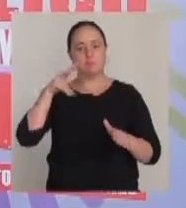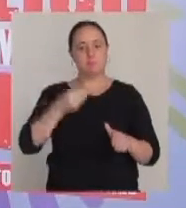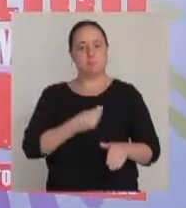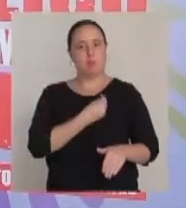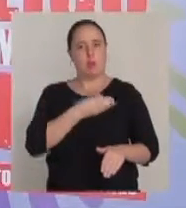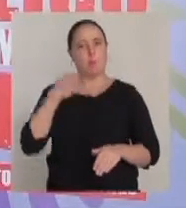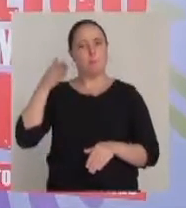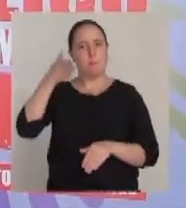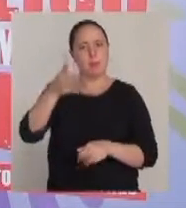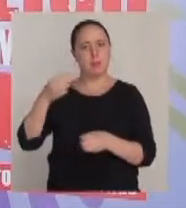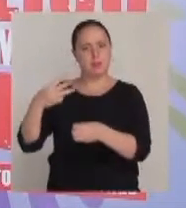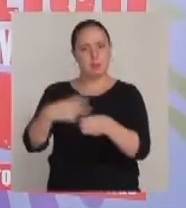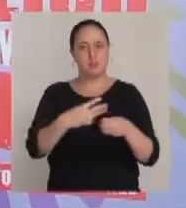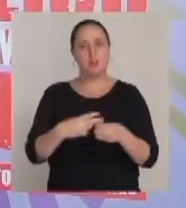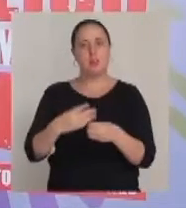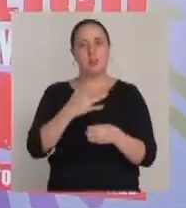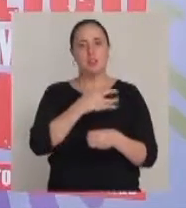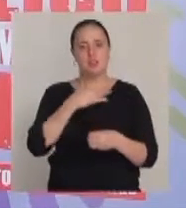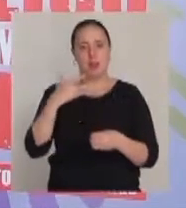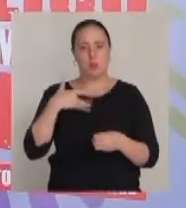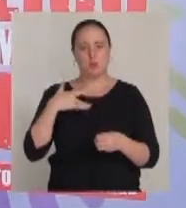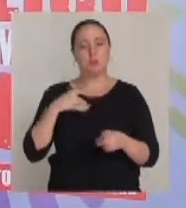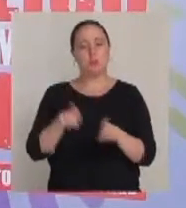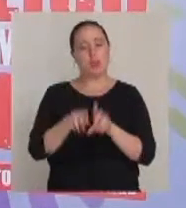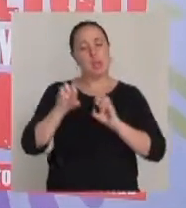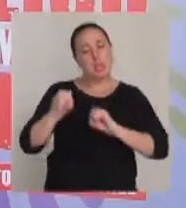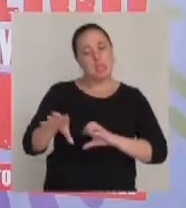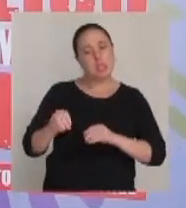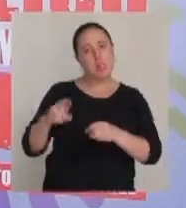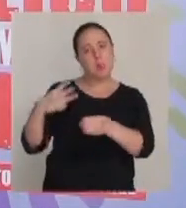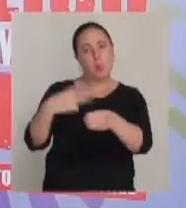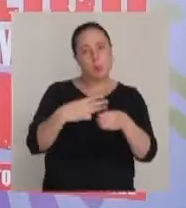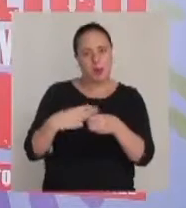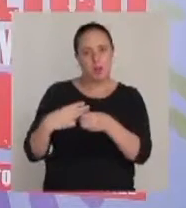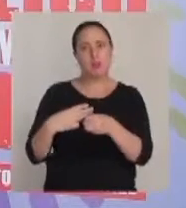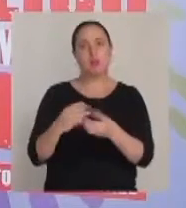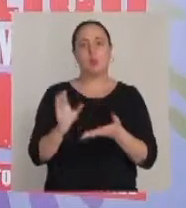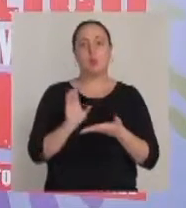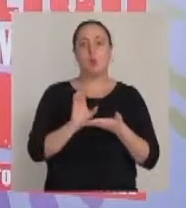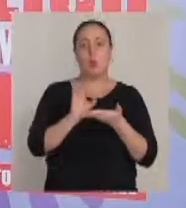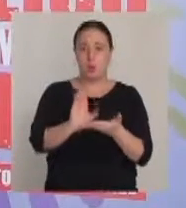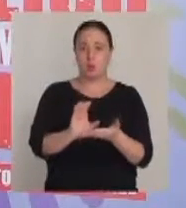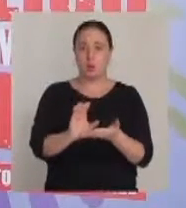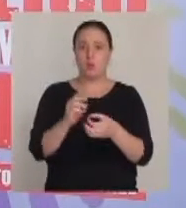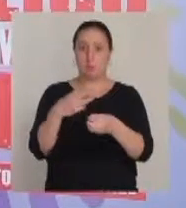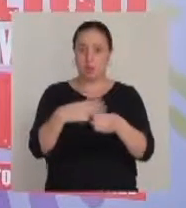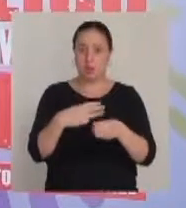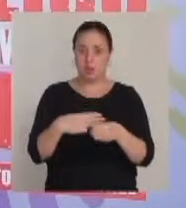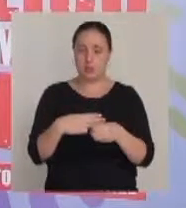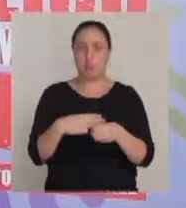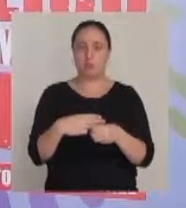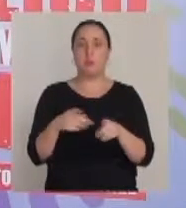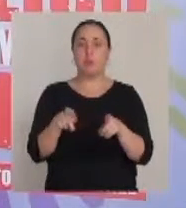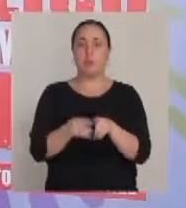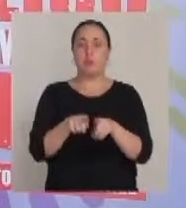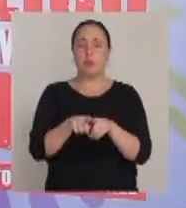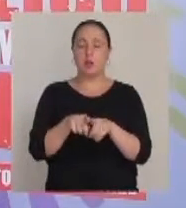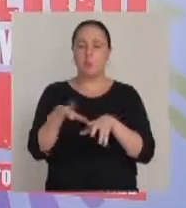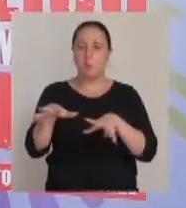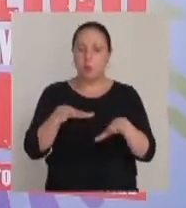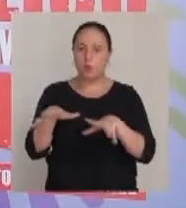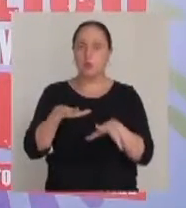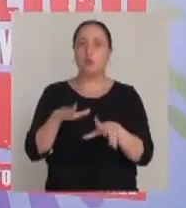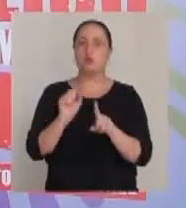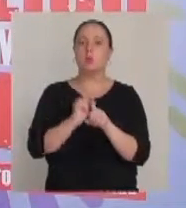atuasse um pouco mais nessa capacitação, tanto dos conselhos quanto dos movimentos